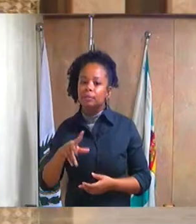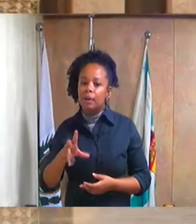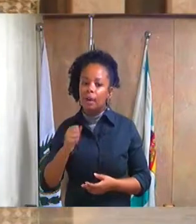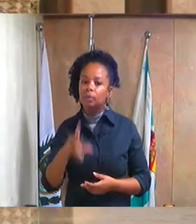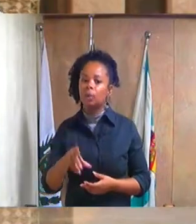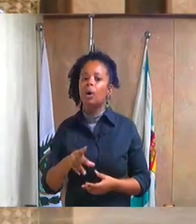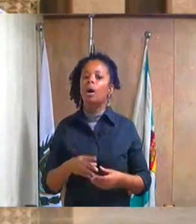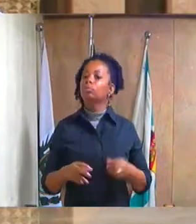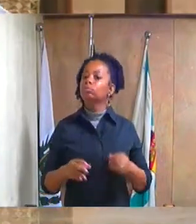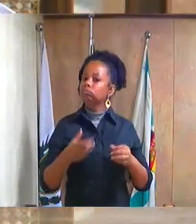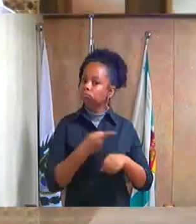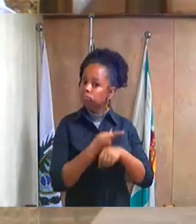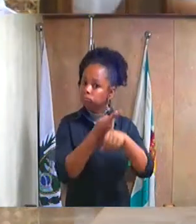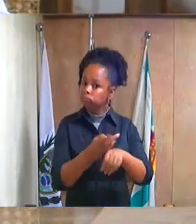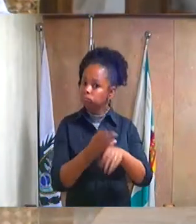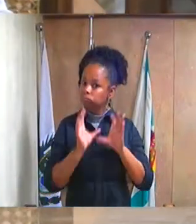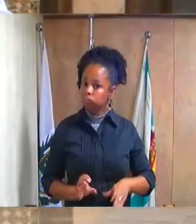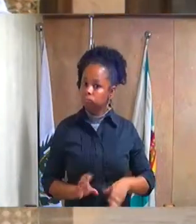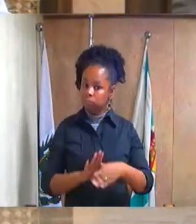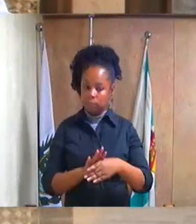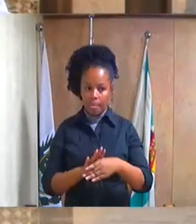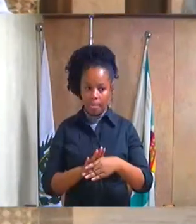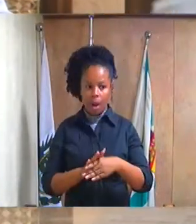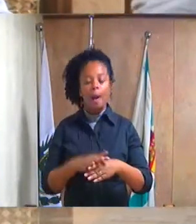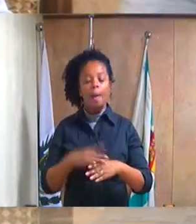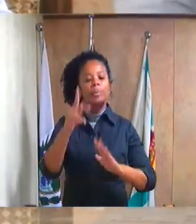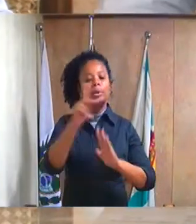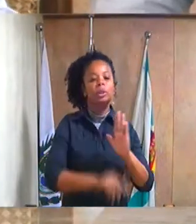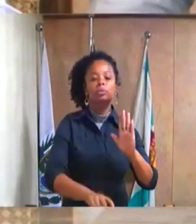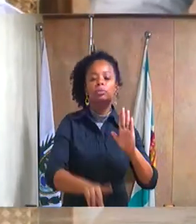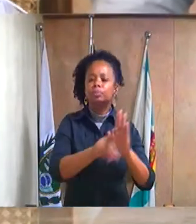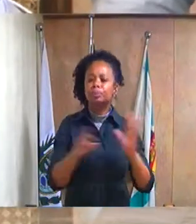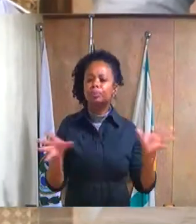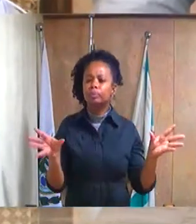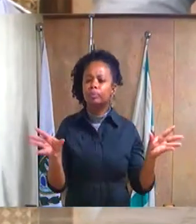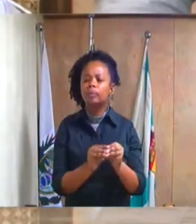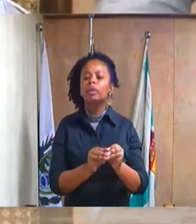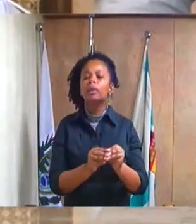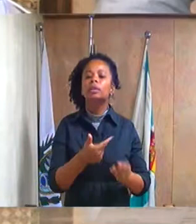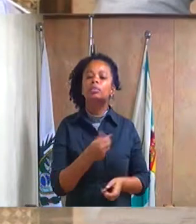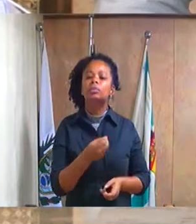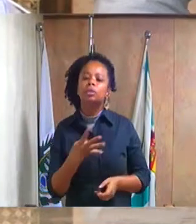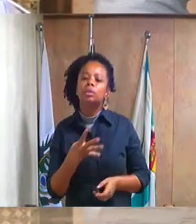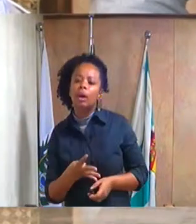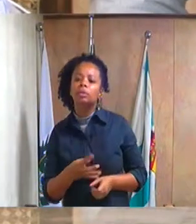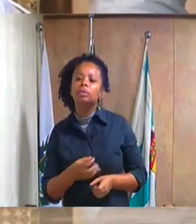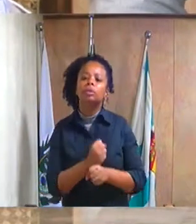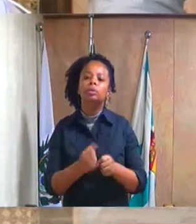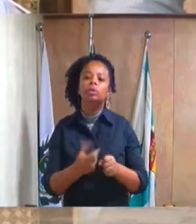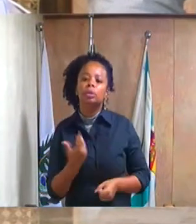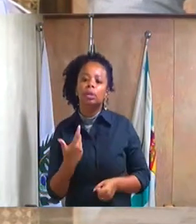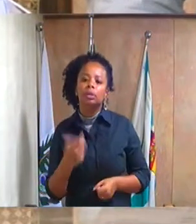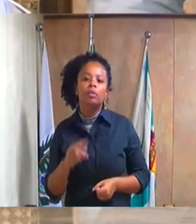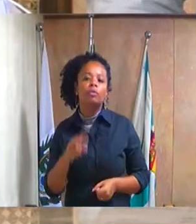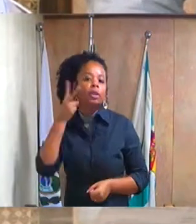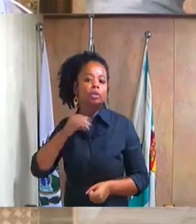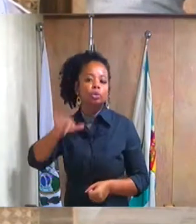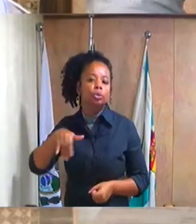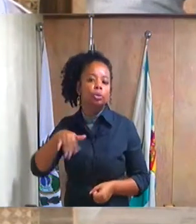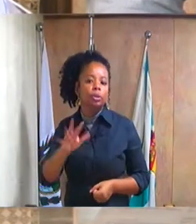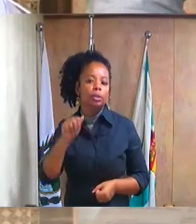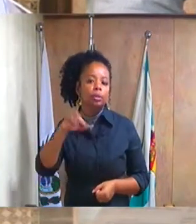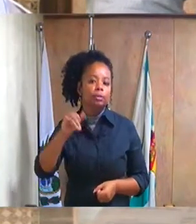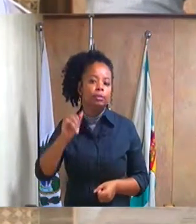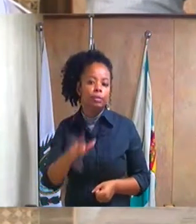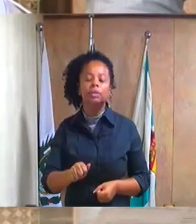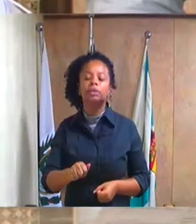de cidadania Duque Caxiense. Projeto de resolução 124, do licencioso vereador da licenciosa vereadora Juliana Fante Alves, outorgando